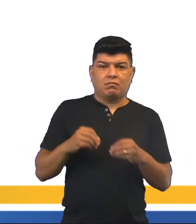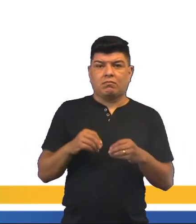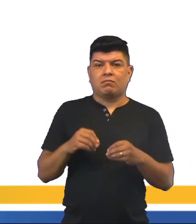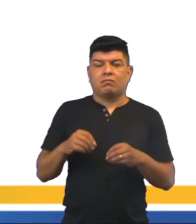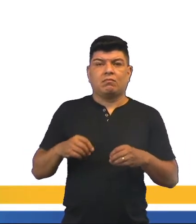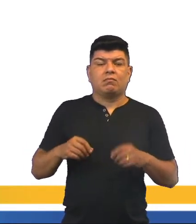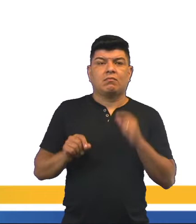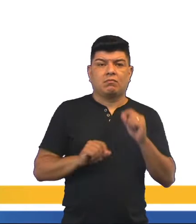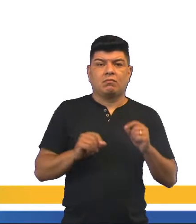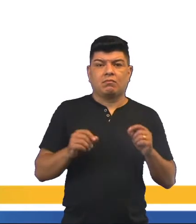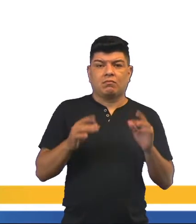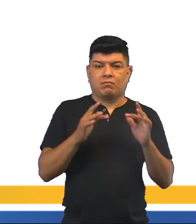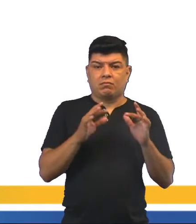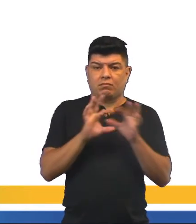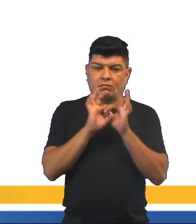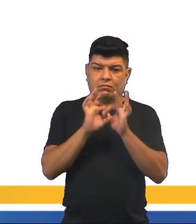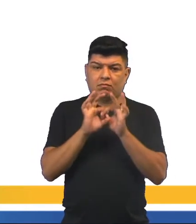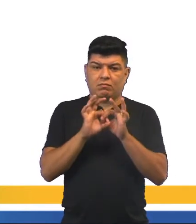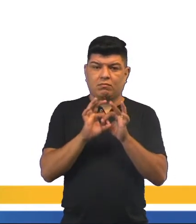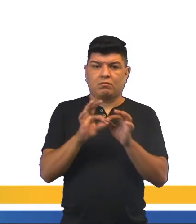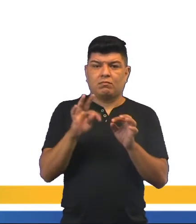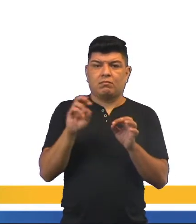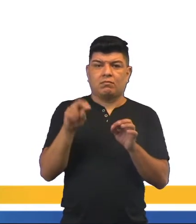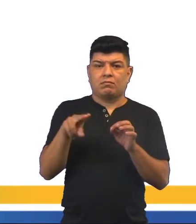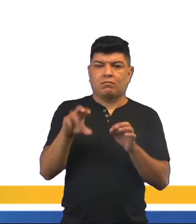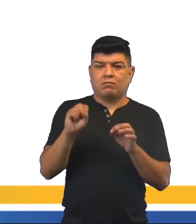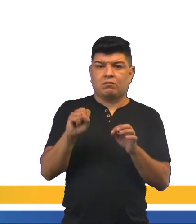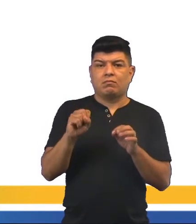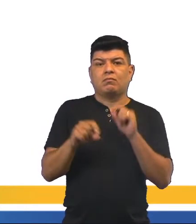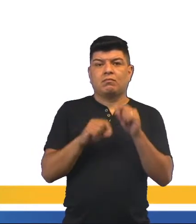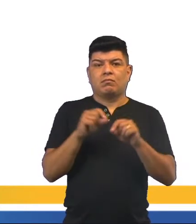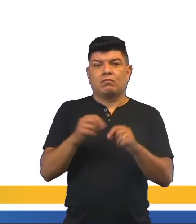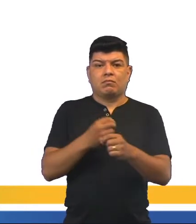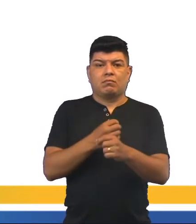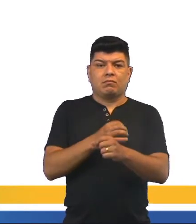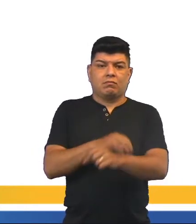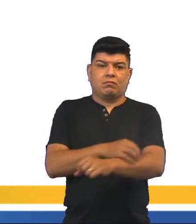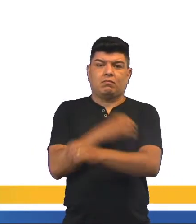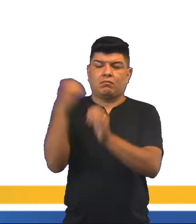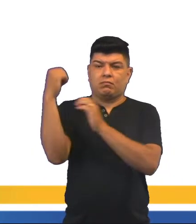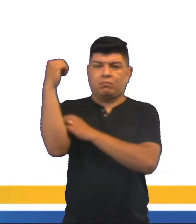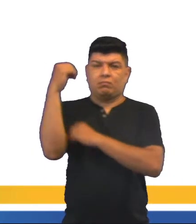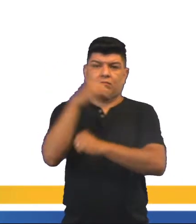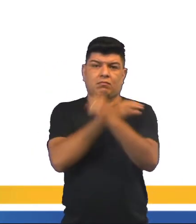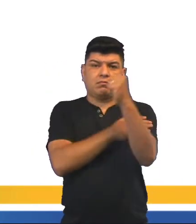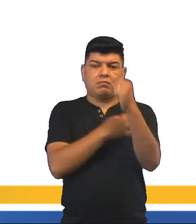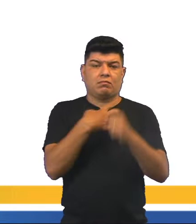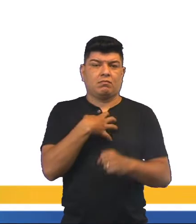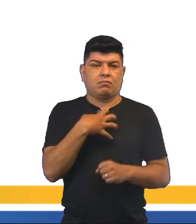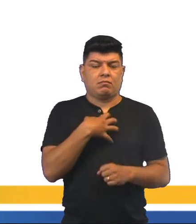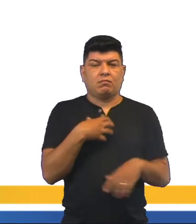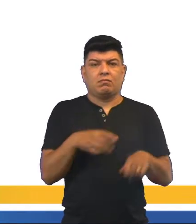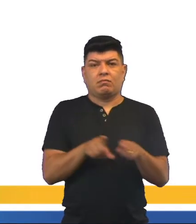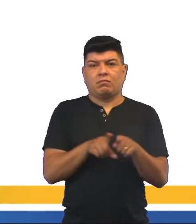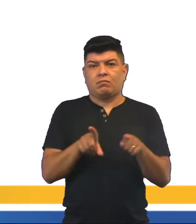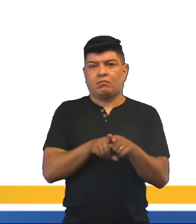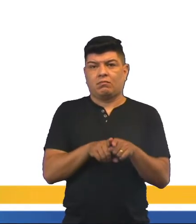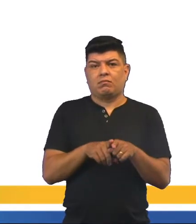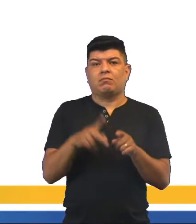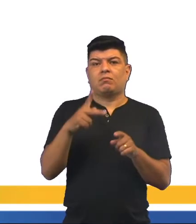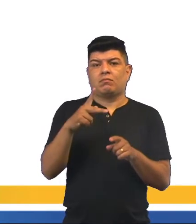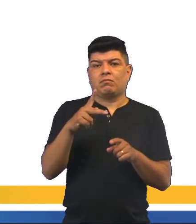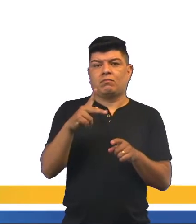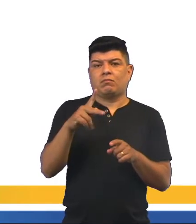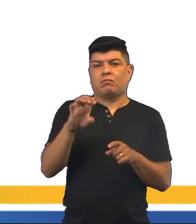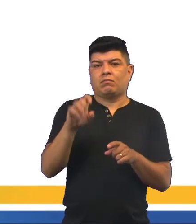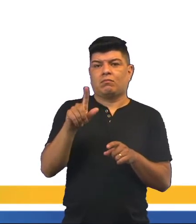da relação entre ambas, do tônus e deslizamento muscular, da sensibilização da pélvica, né?